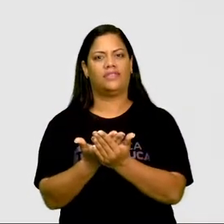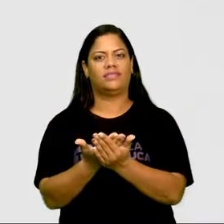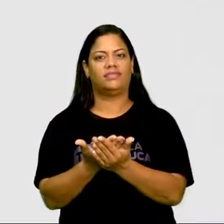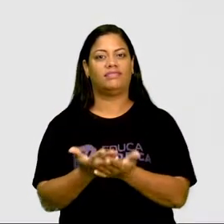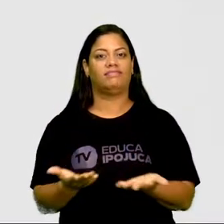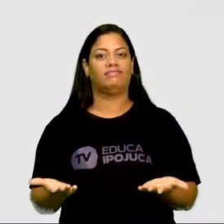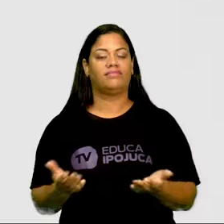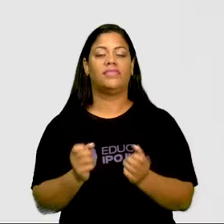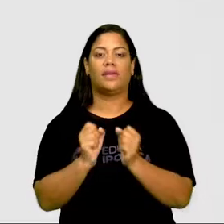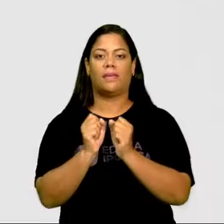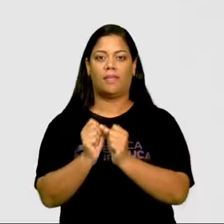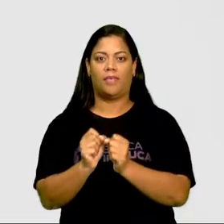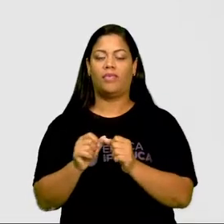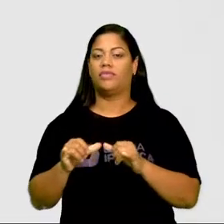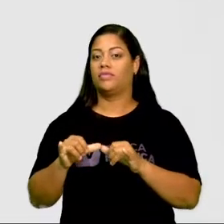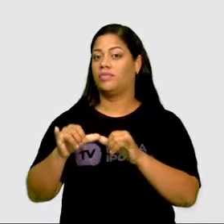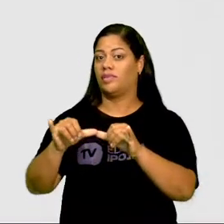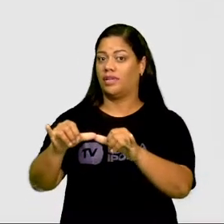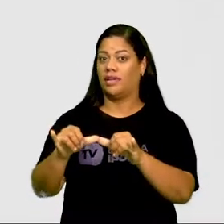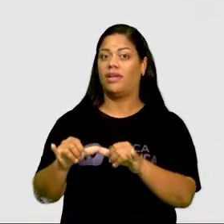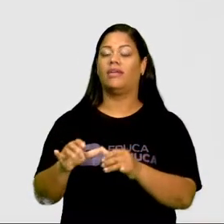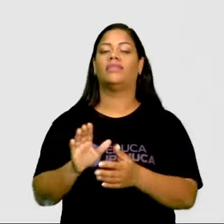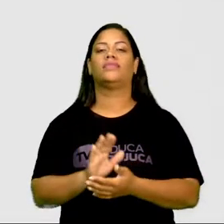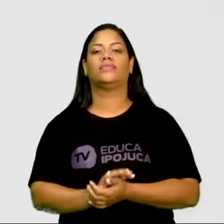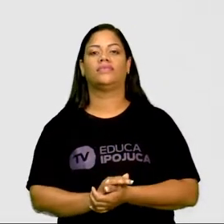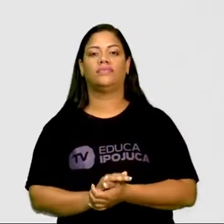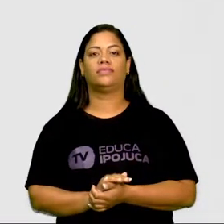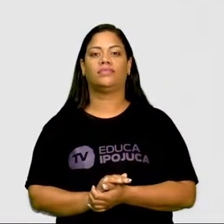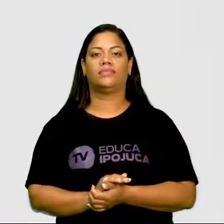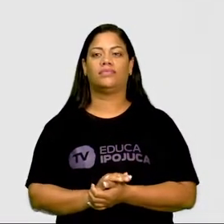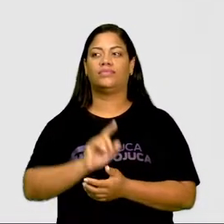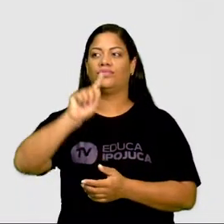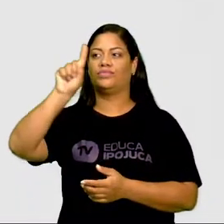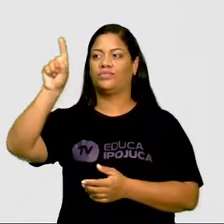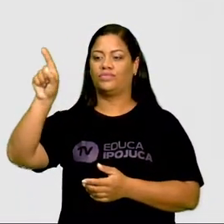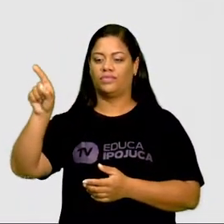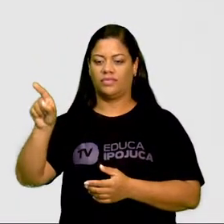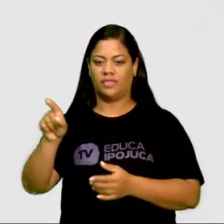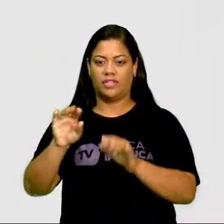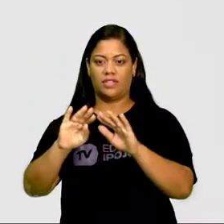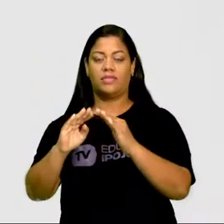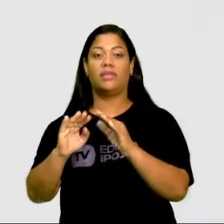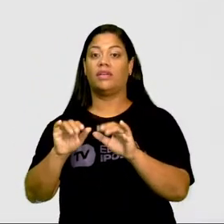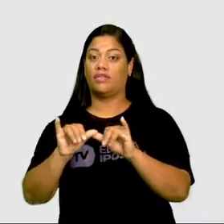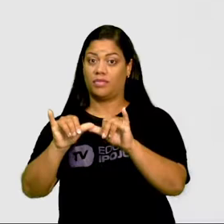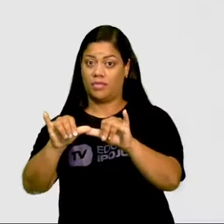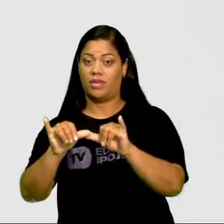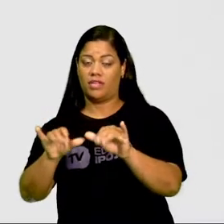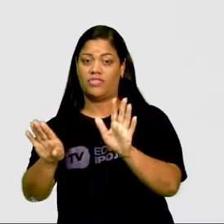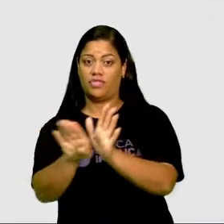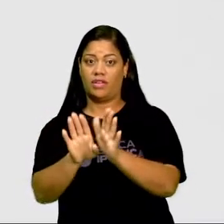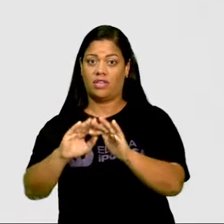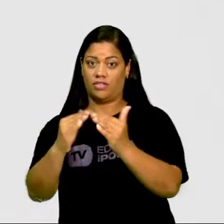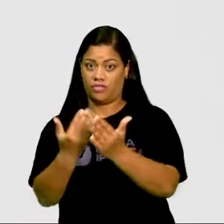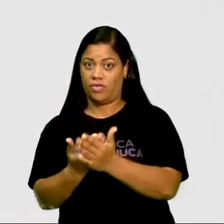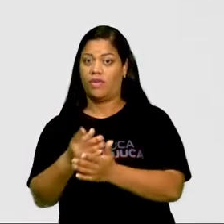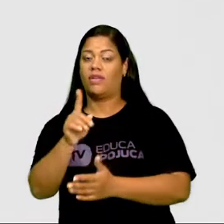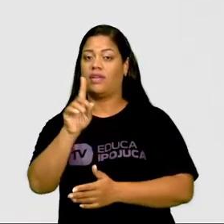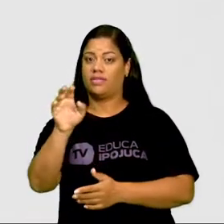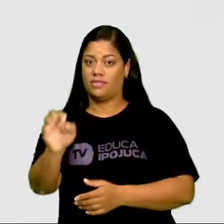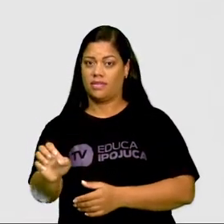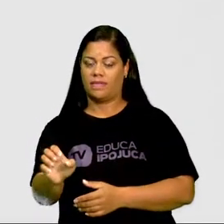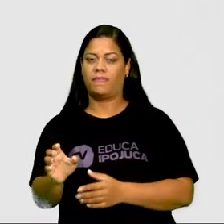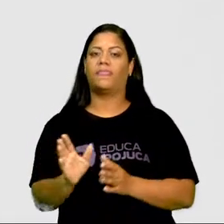Então ele pode passar pelo supermercado e chegar até a escola. No caso de Zé, tá?